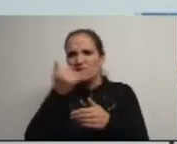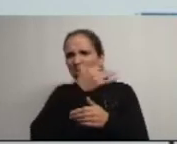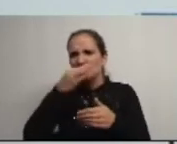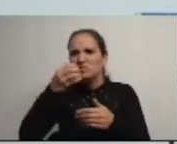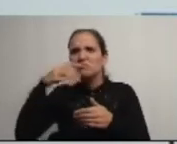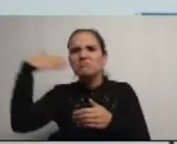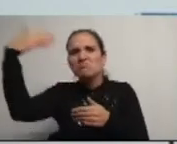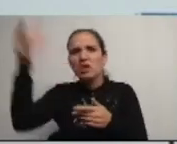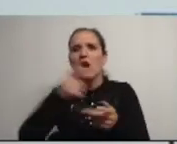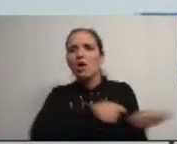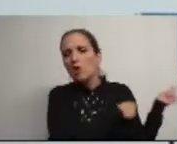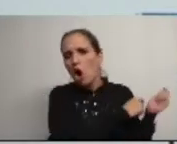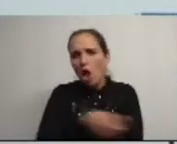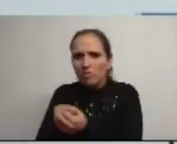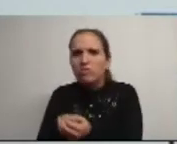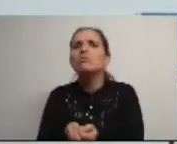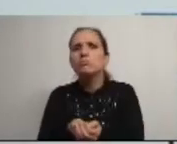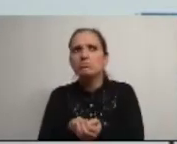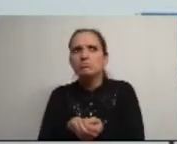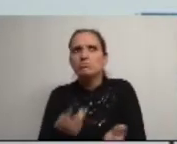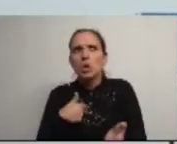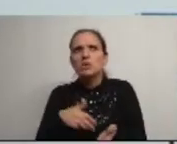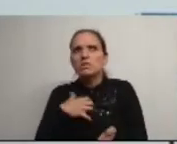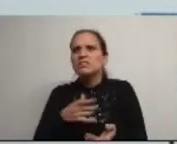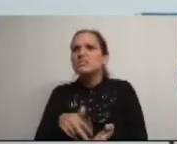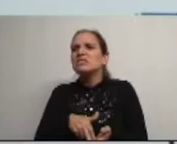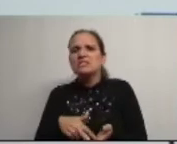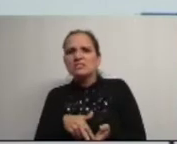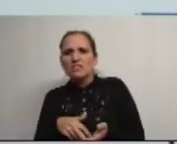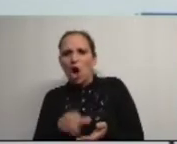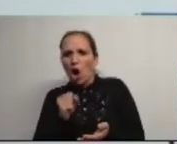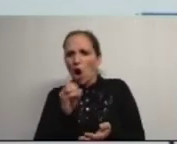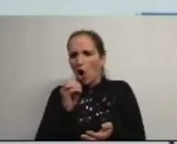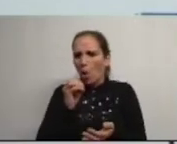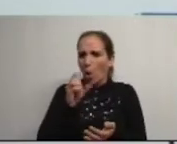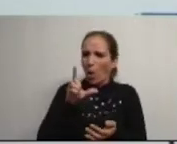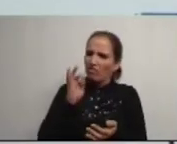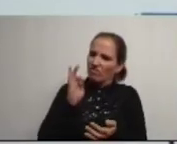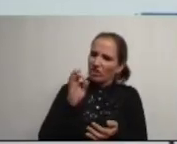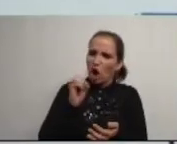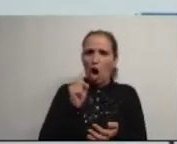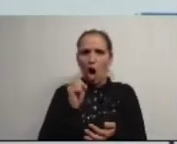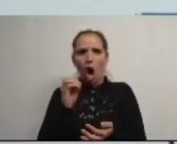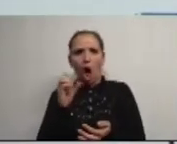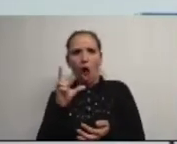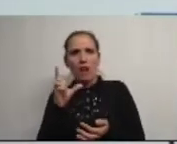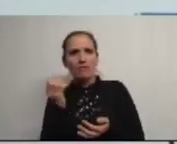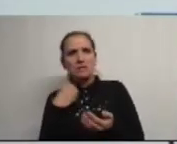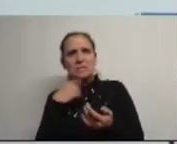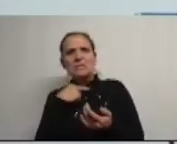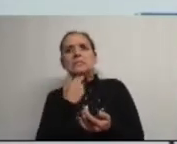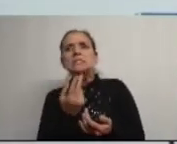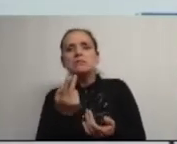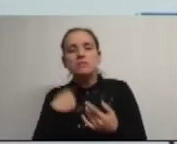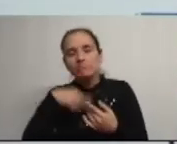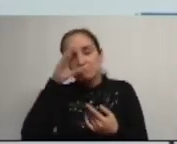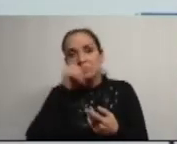driving range de golf sinto-me até um pouco deslocado porque eu não sei muito bem se devo dizer golf ou golf talvez os meus colegas socialistas mais habituados a estas lidas me possam